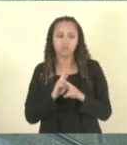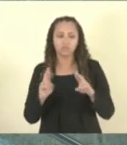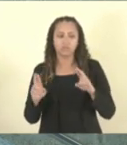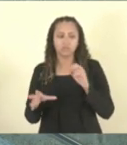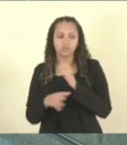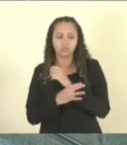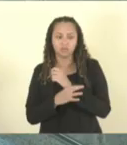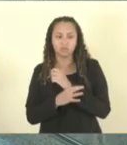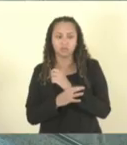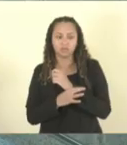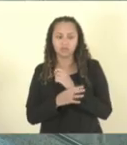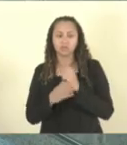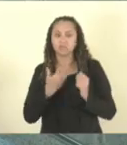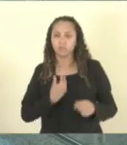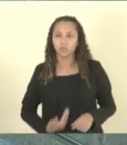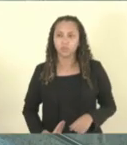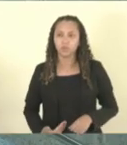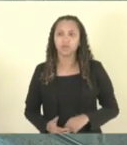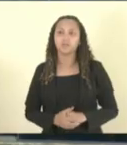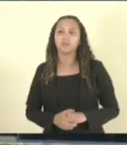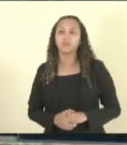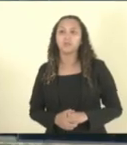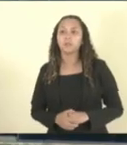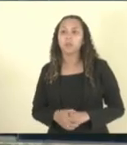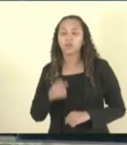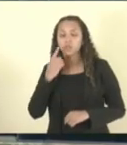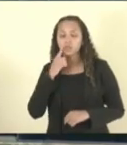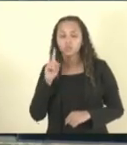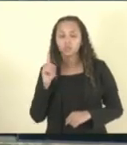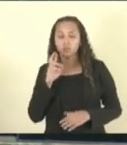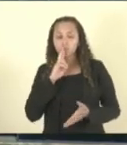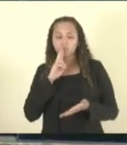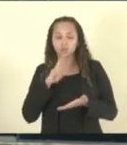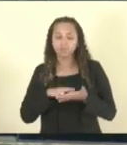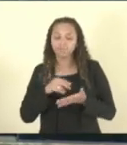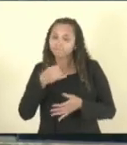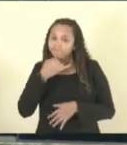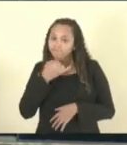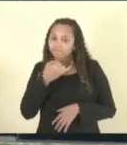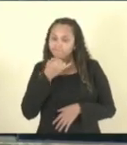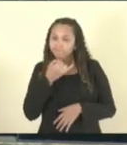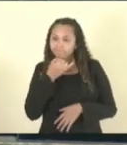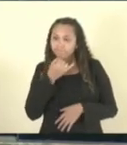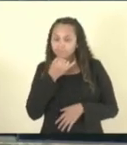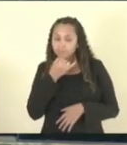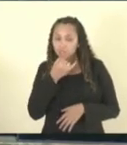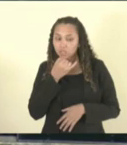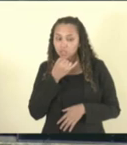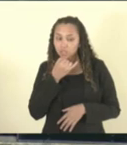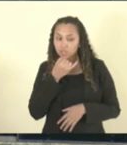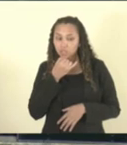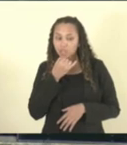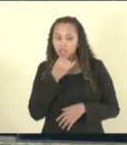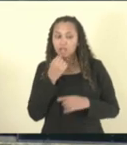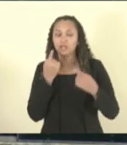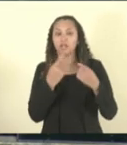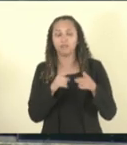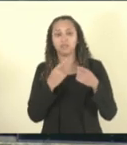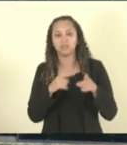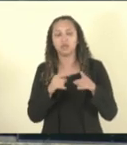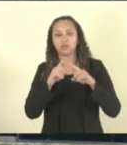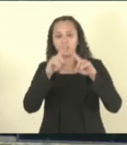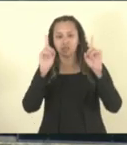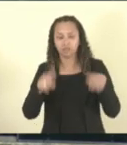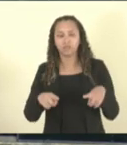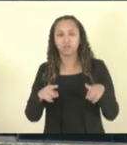aos operadores de segurança e, nesse dia, fazendo esse registro lamentável e triste da perseguição de uma servidora da